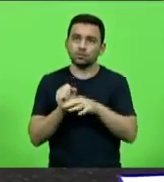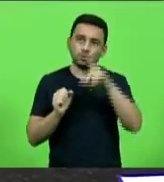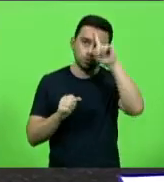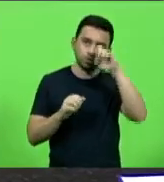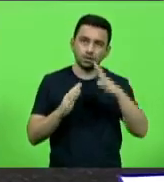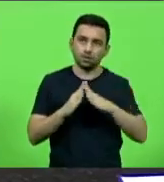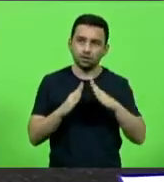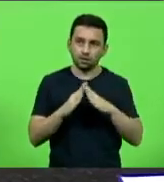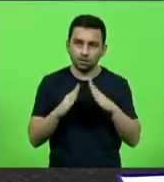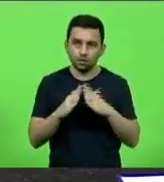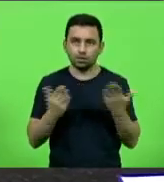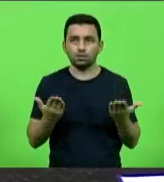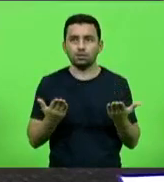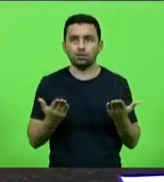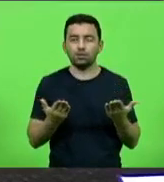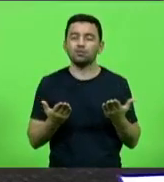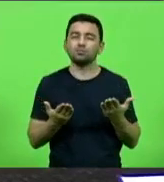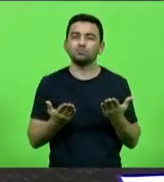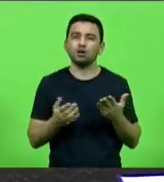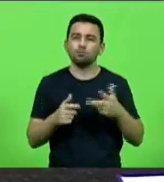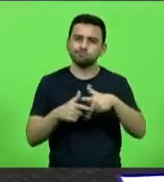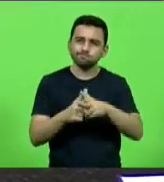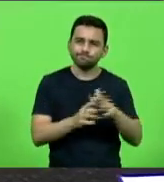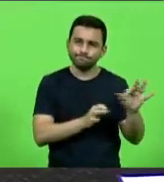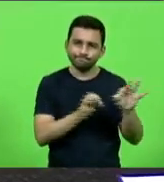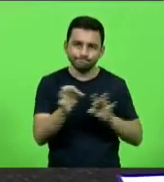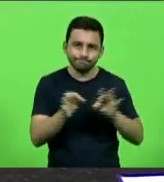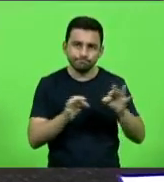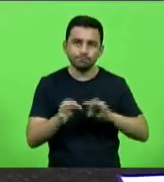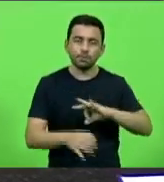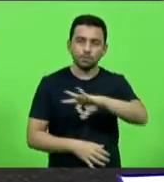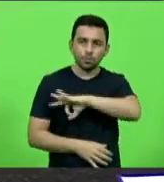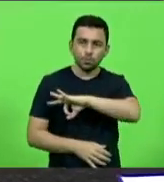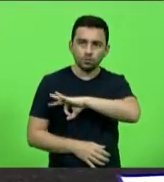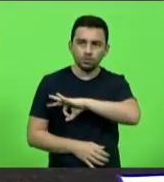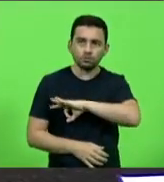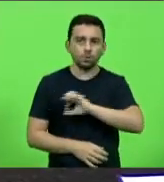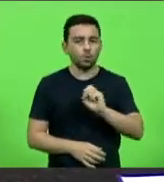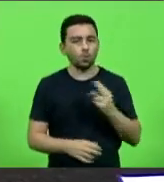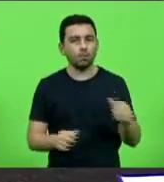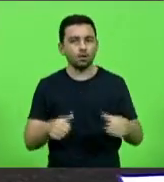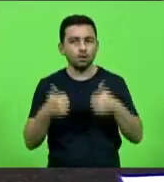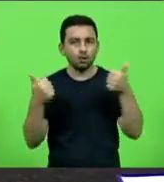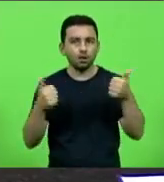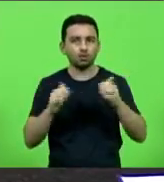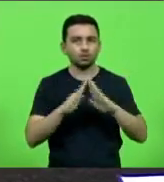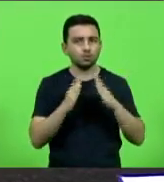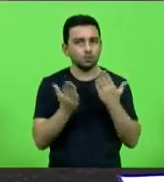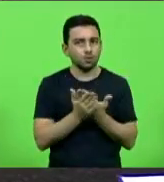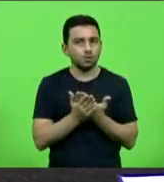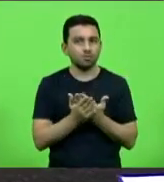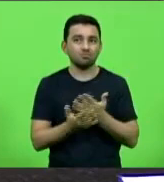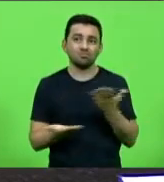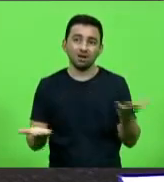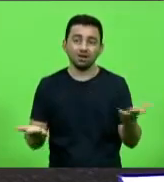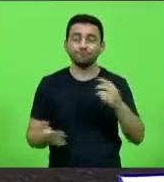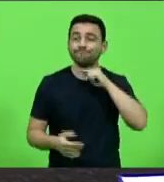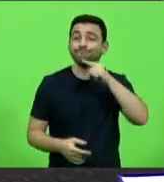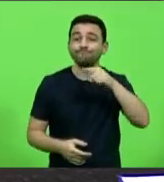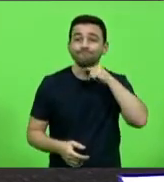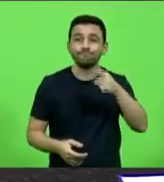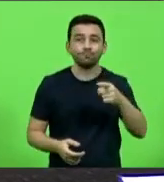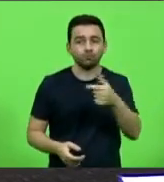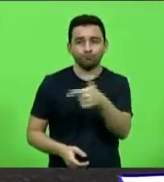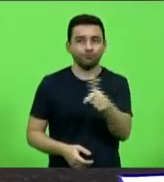melhorando o equipamento para a polícia militar ou então melhorando a estrutura das nossas escolas. Infelizmente, não é isso que acontece. O que